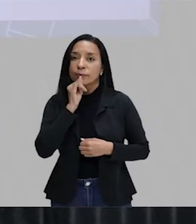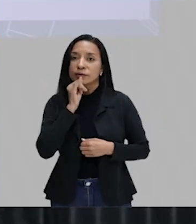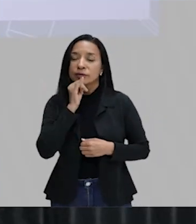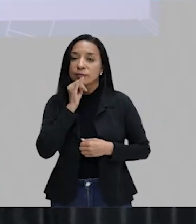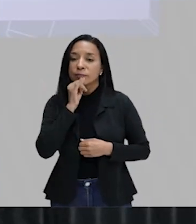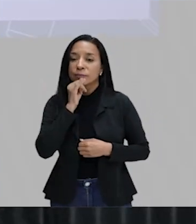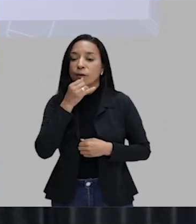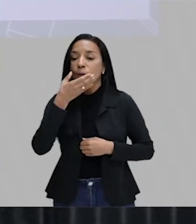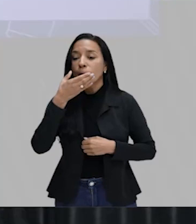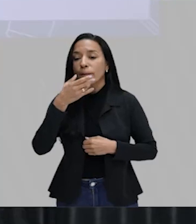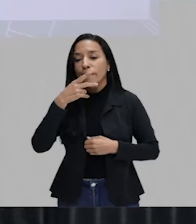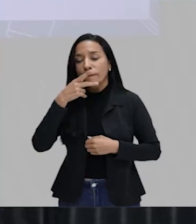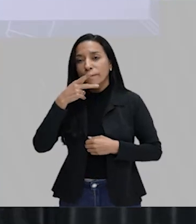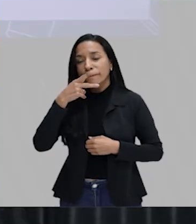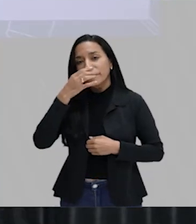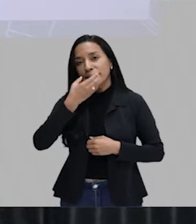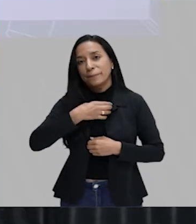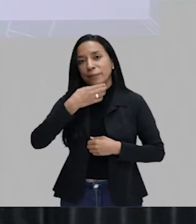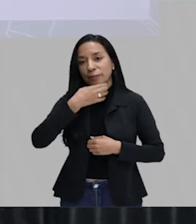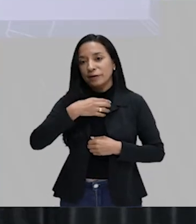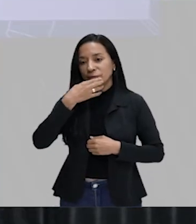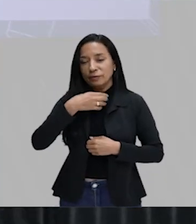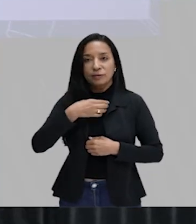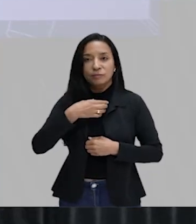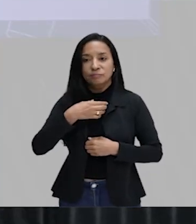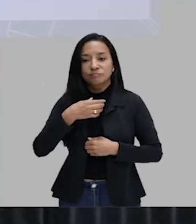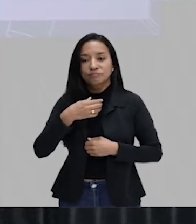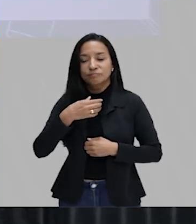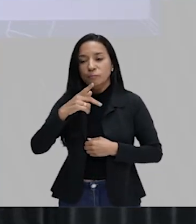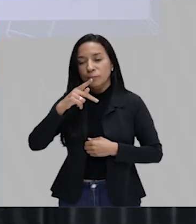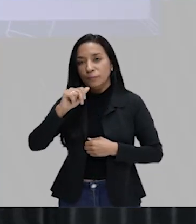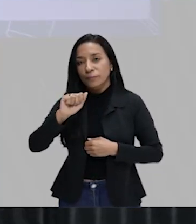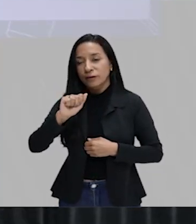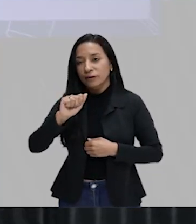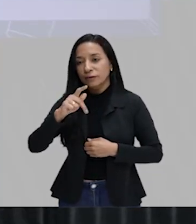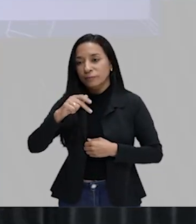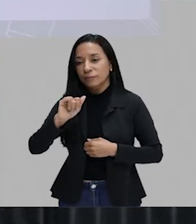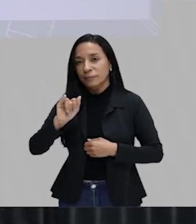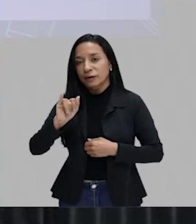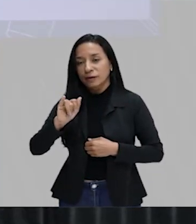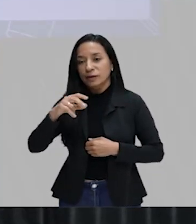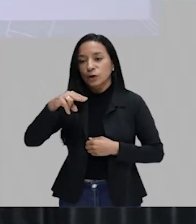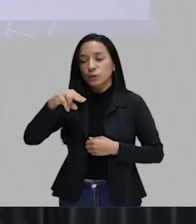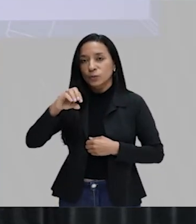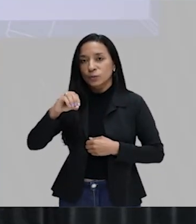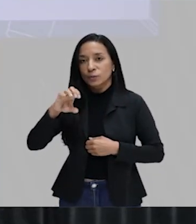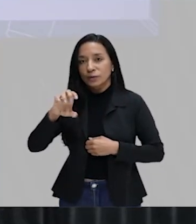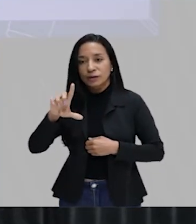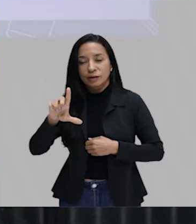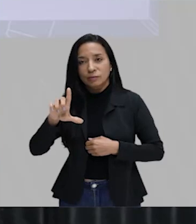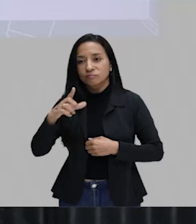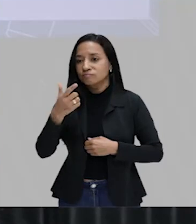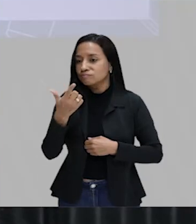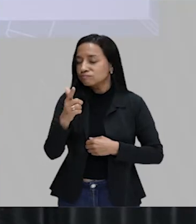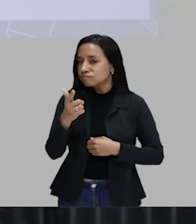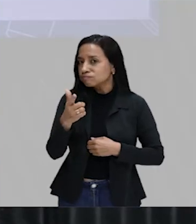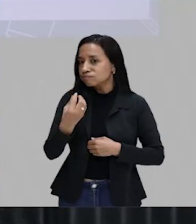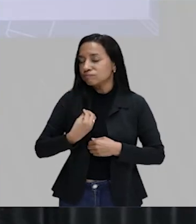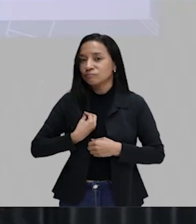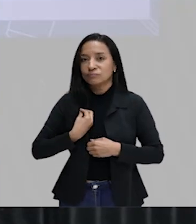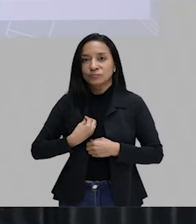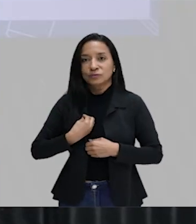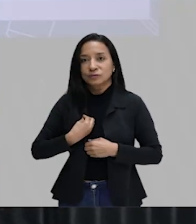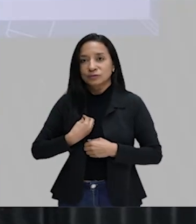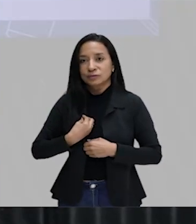Papai Noel não existe. Mas, quando eu era criança, eu acreditava nisso.